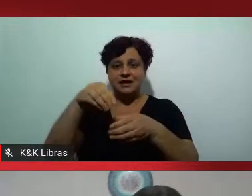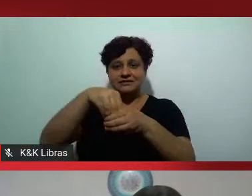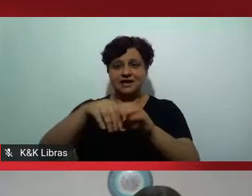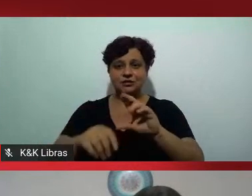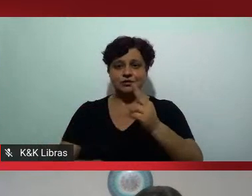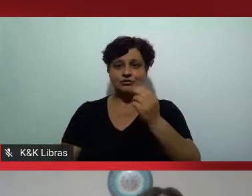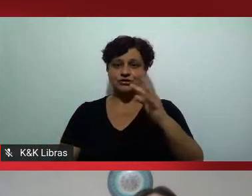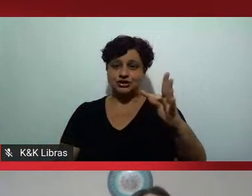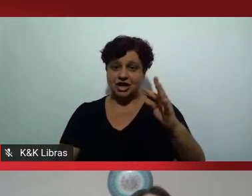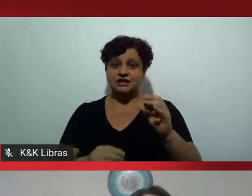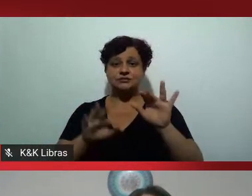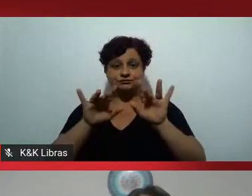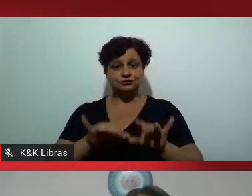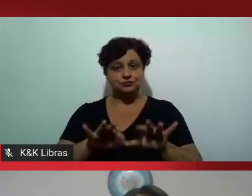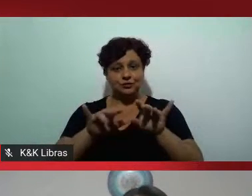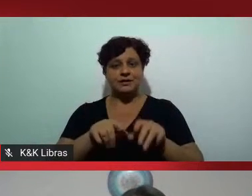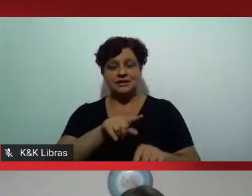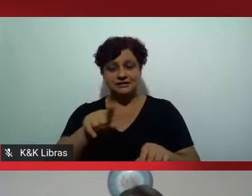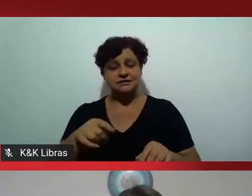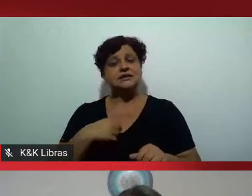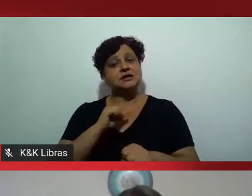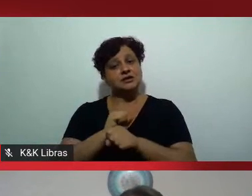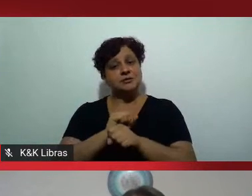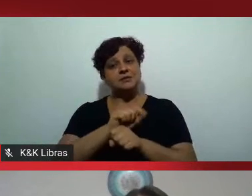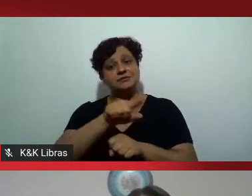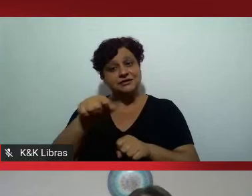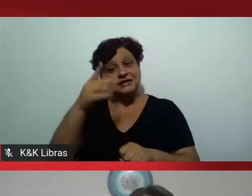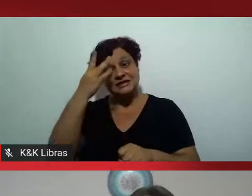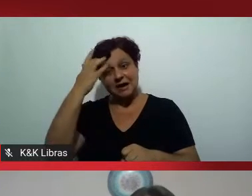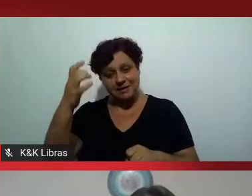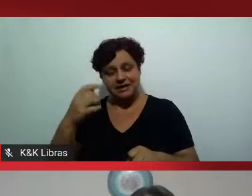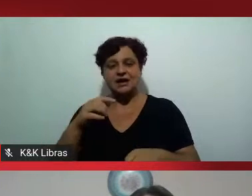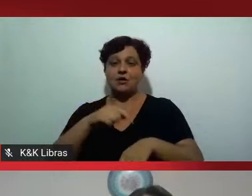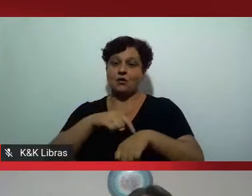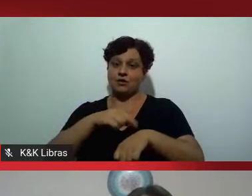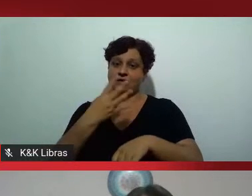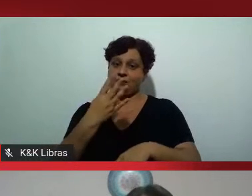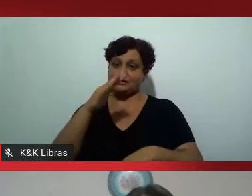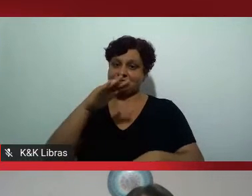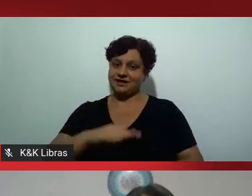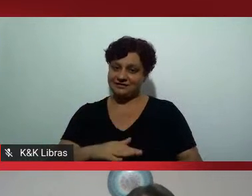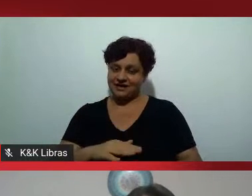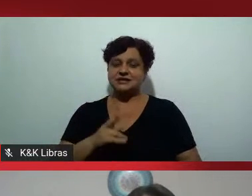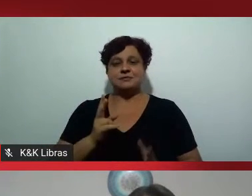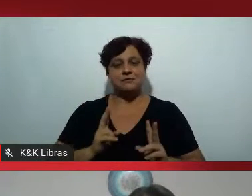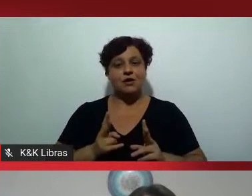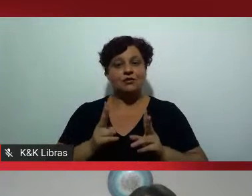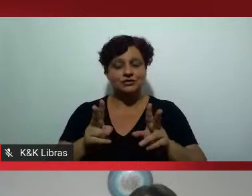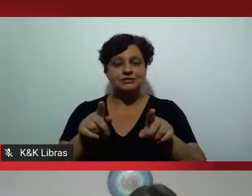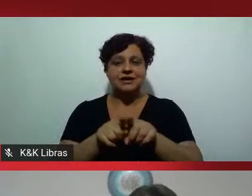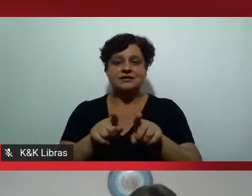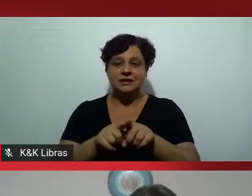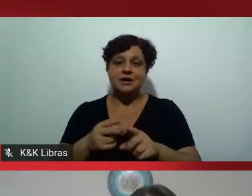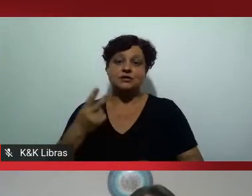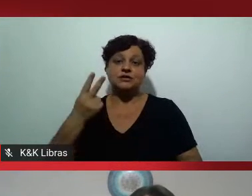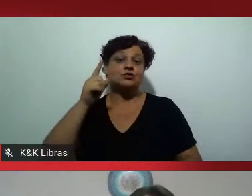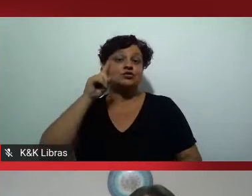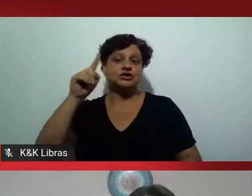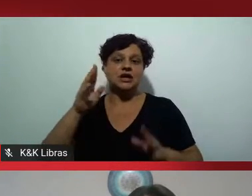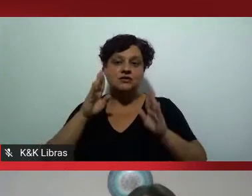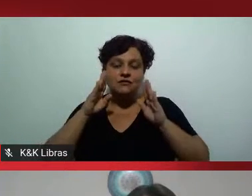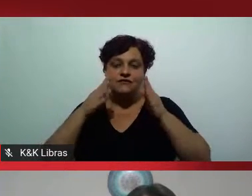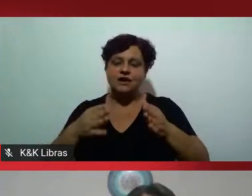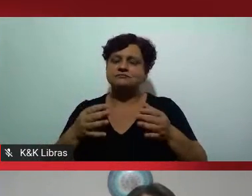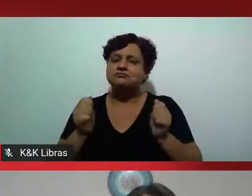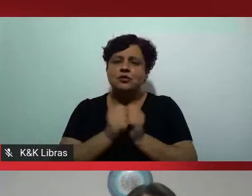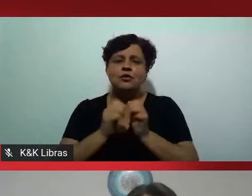comentários né esperamos todos vocês amanhã às 16 horas pra gente dar continuidade ao nosso segundo fórum eu tenho